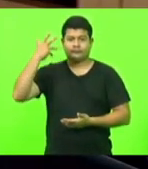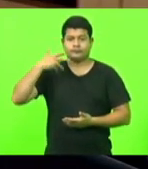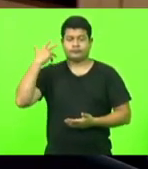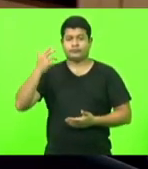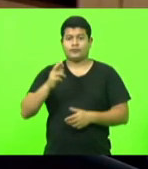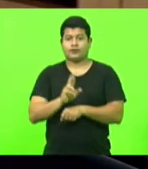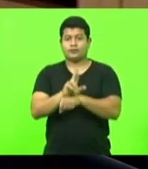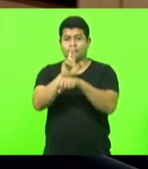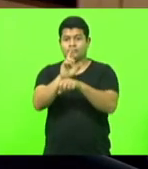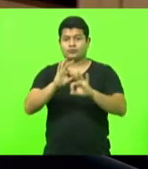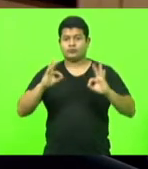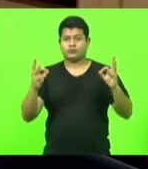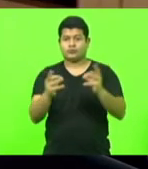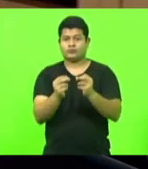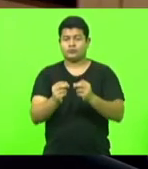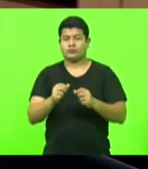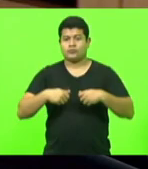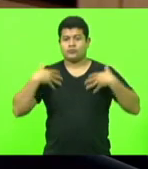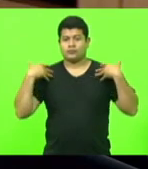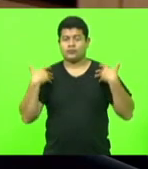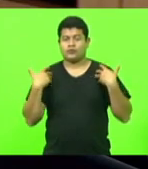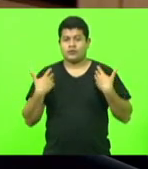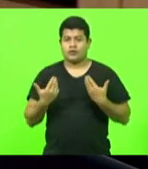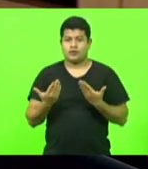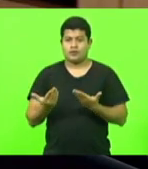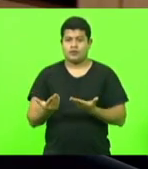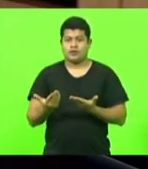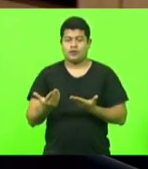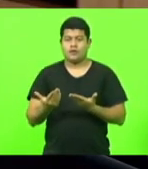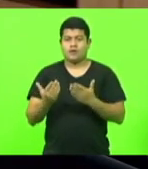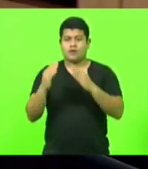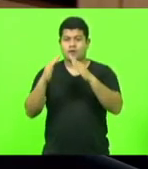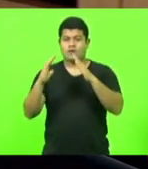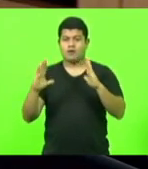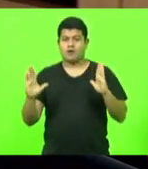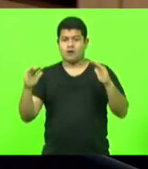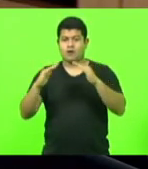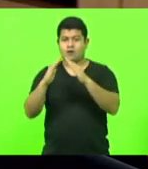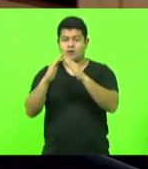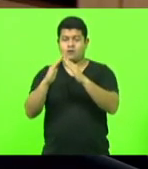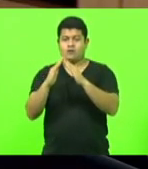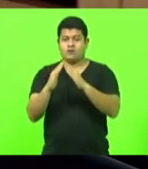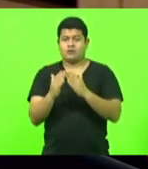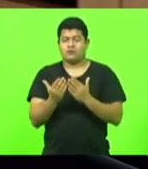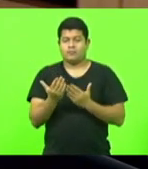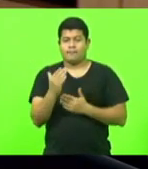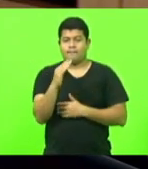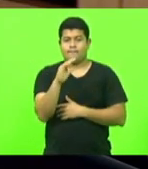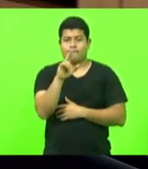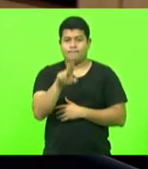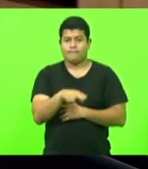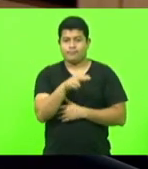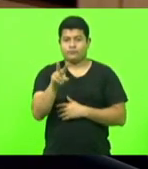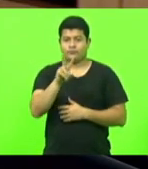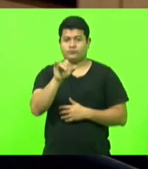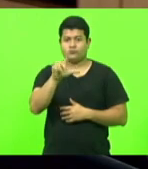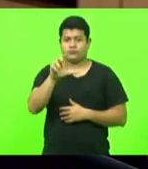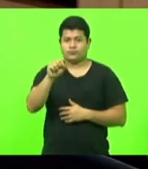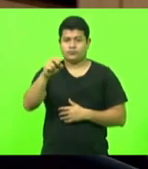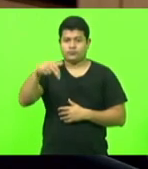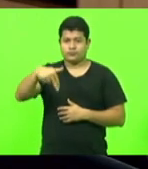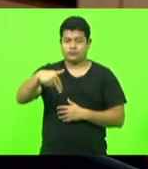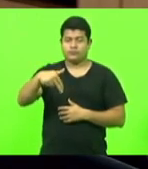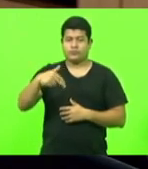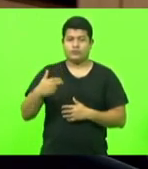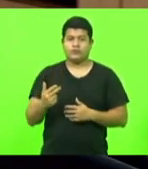homenajados, o Presidente da Cáritas de Ocesana de Criciúma, Reverendíssimo Padre Wilson Bus. Ato contínuo, o Sr. Presidente